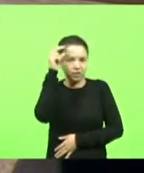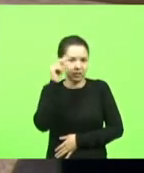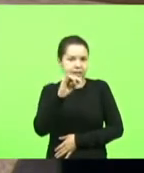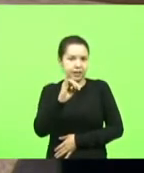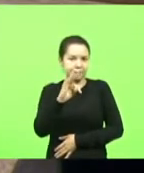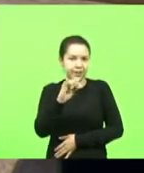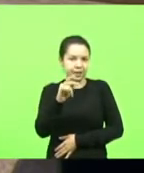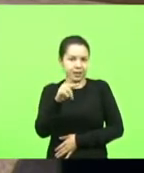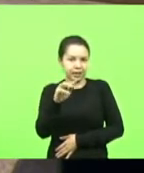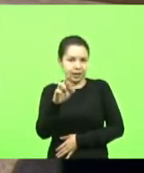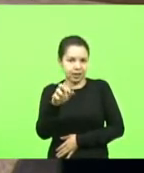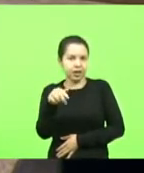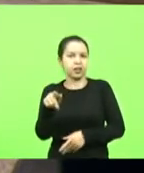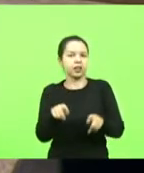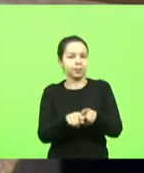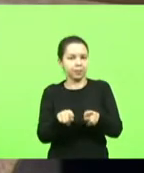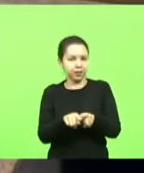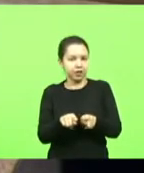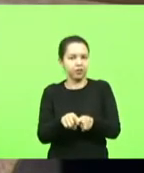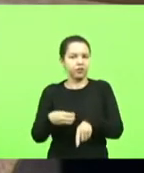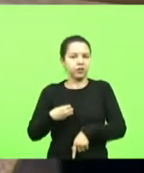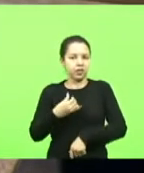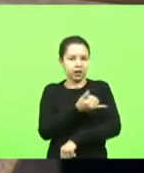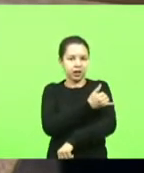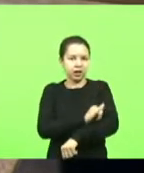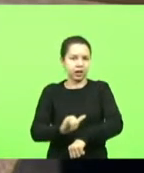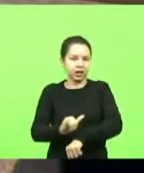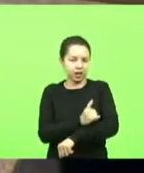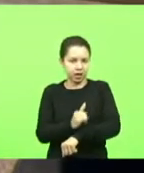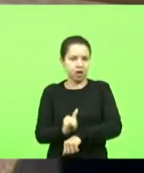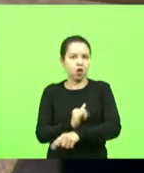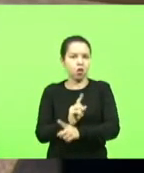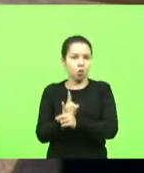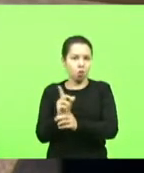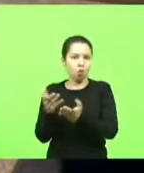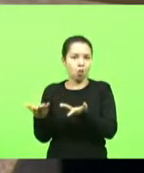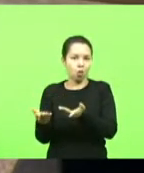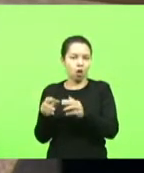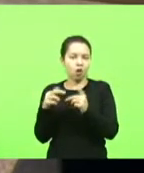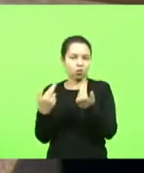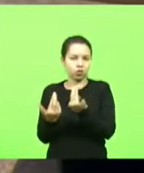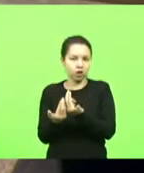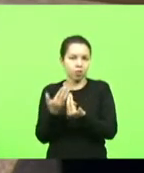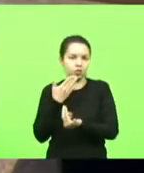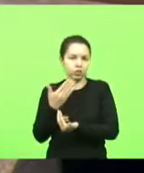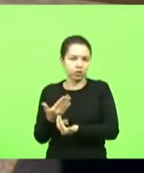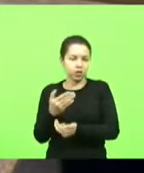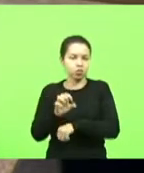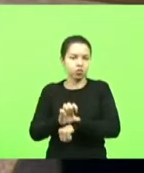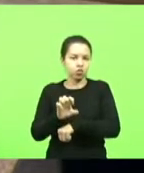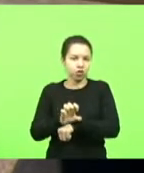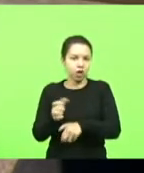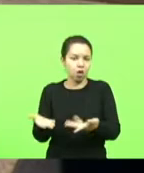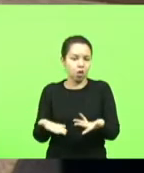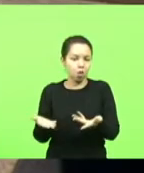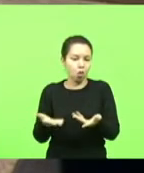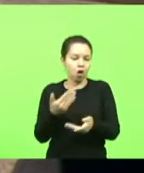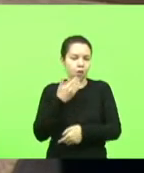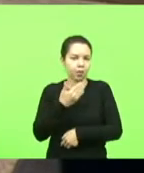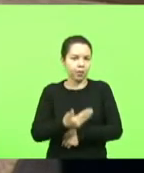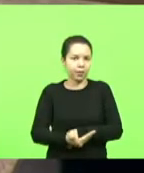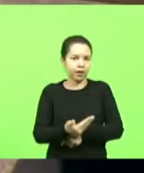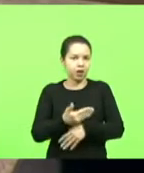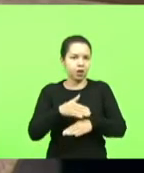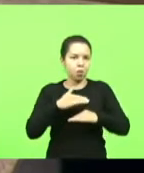hoje nós temos outra audiência com ele para solicitar que efetivamente o Estado agora que está fazendo uma operação tapa-buracos mas que não é o